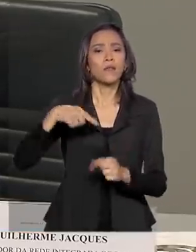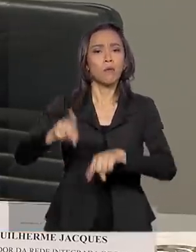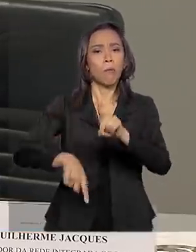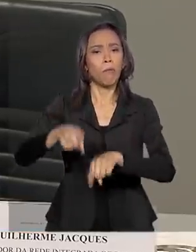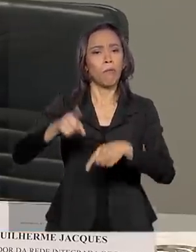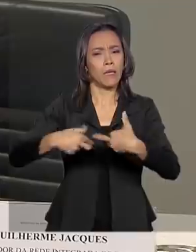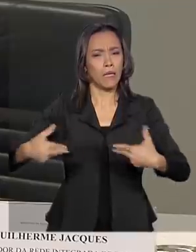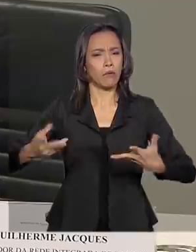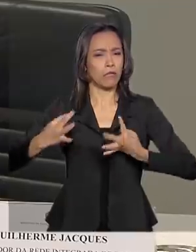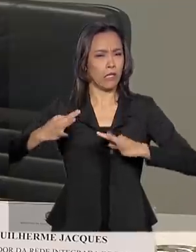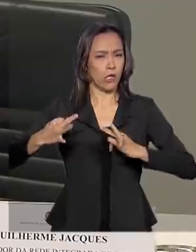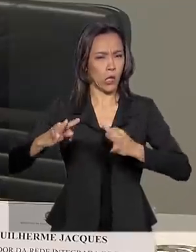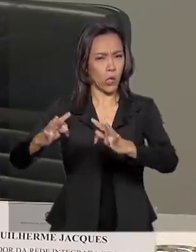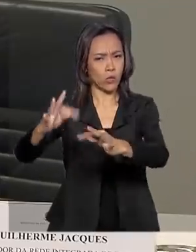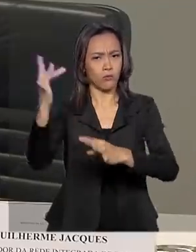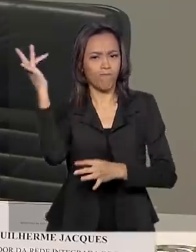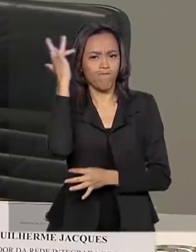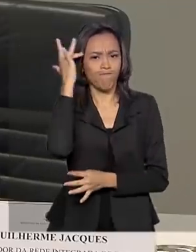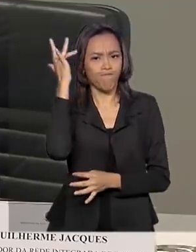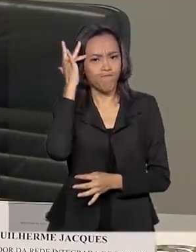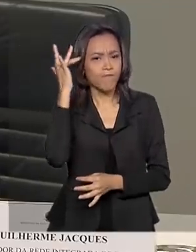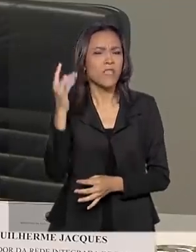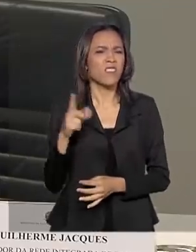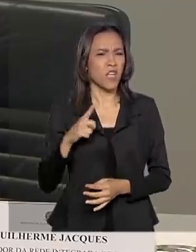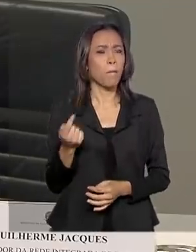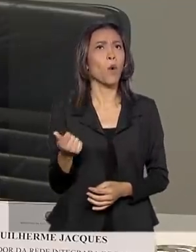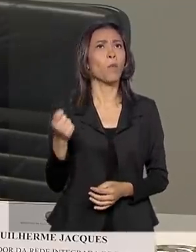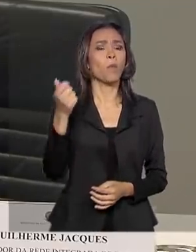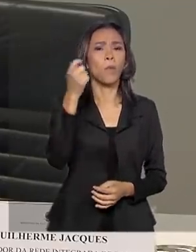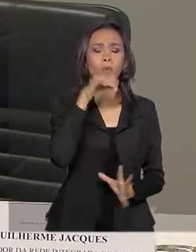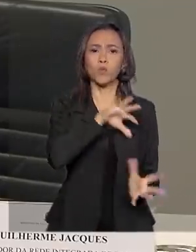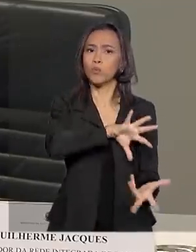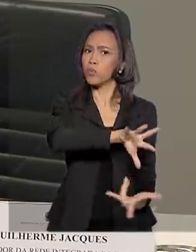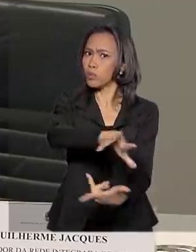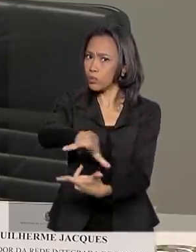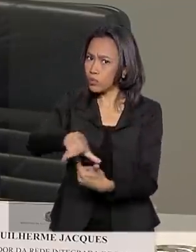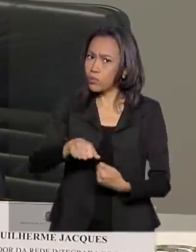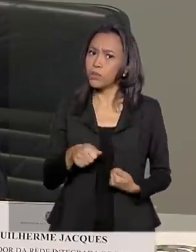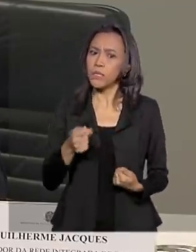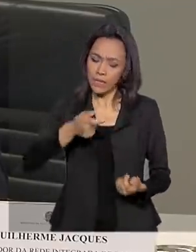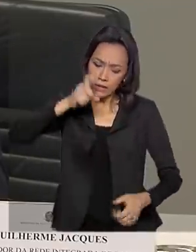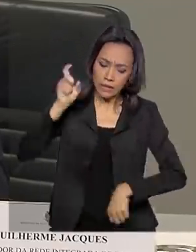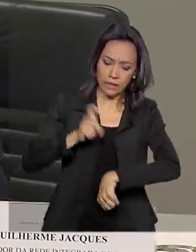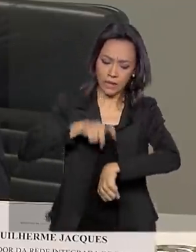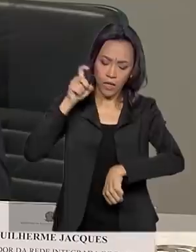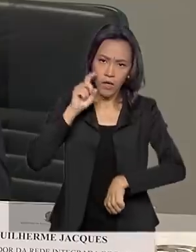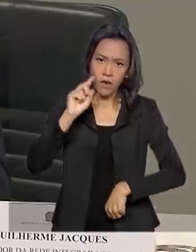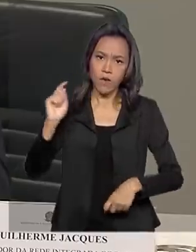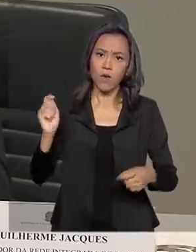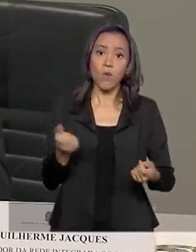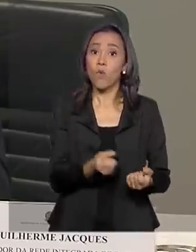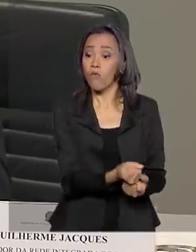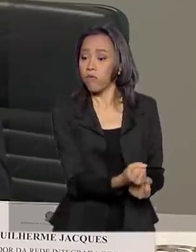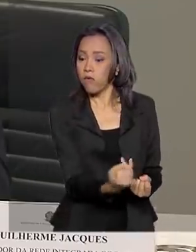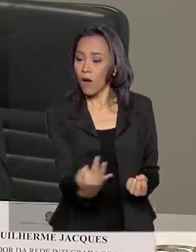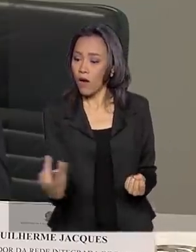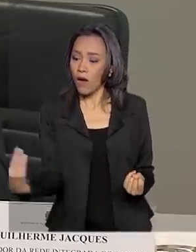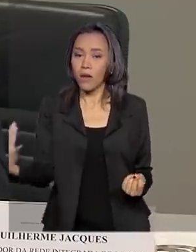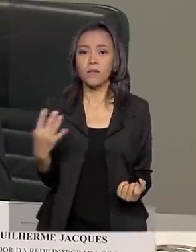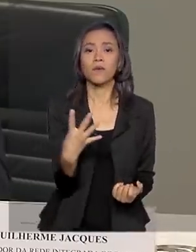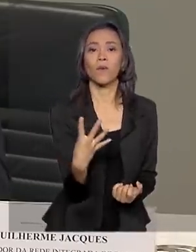moderno, que existem poucos no mundo, que é capaz de processar simultaneamente 40 amostras